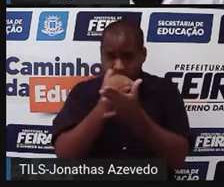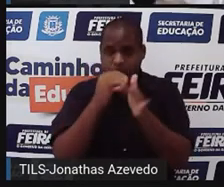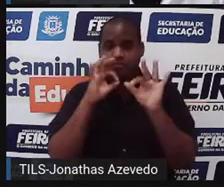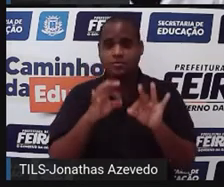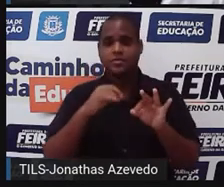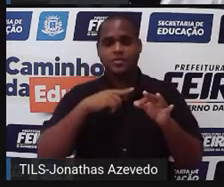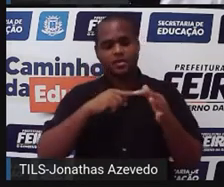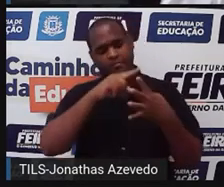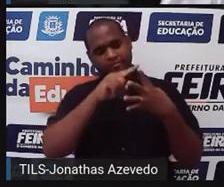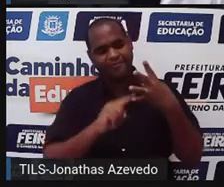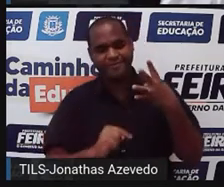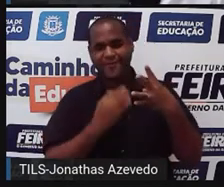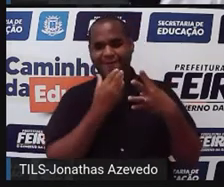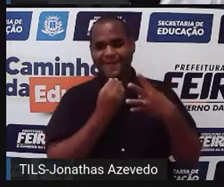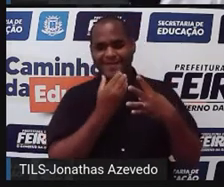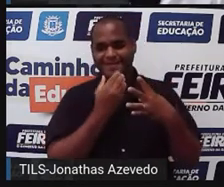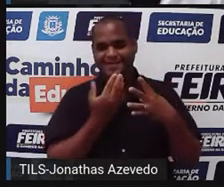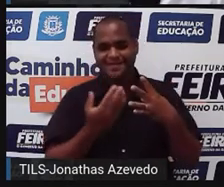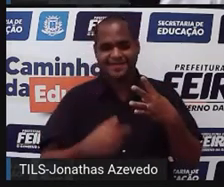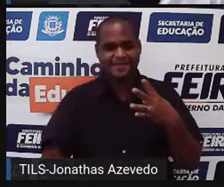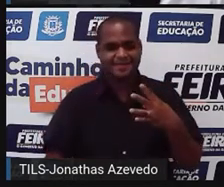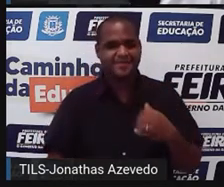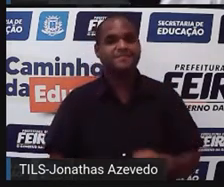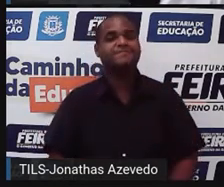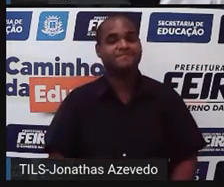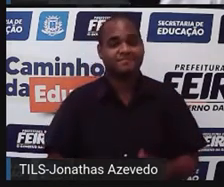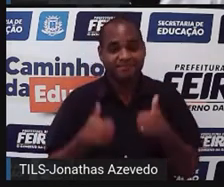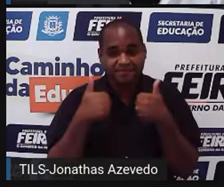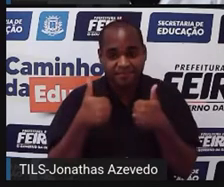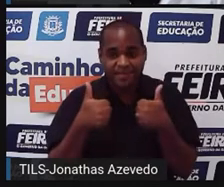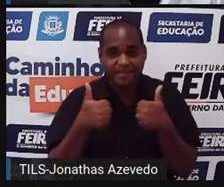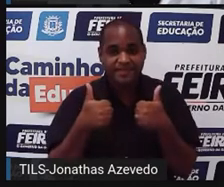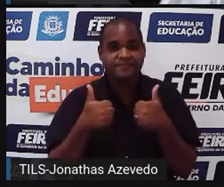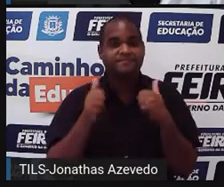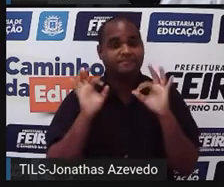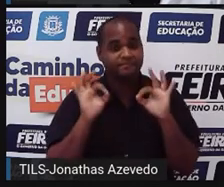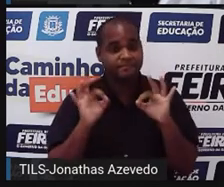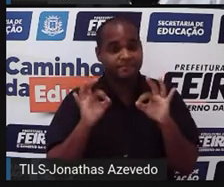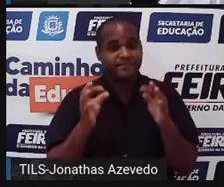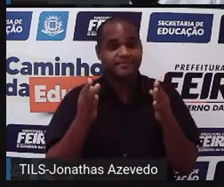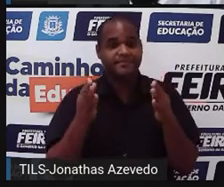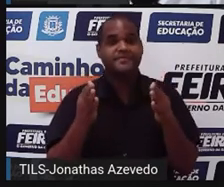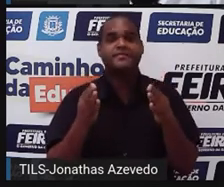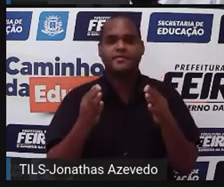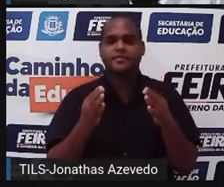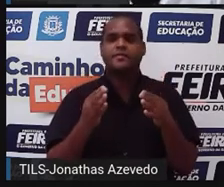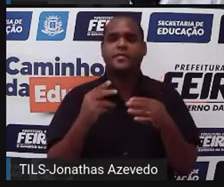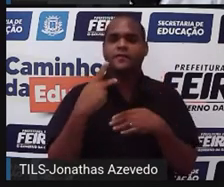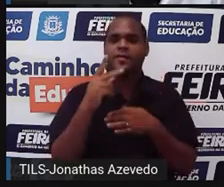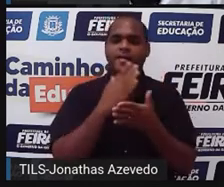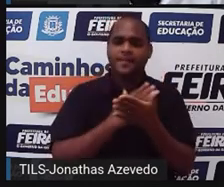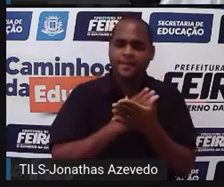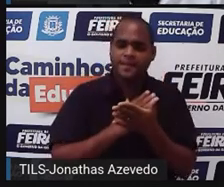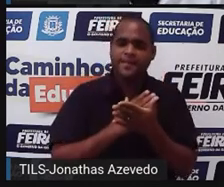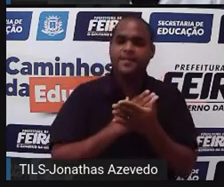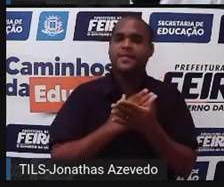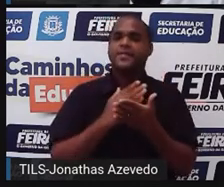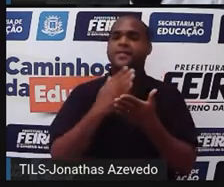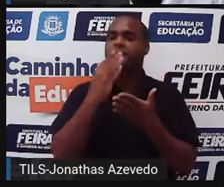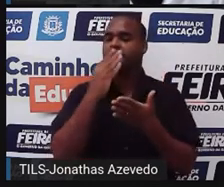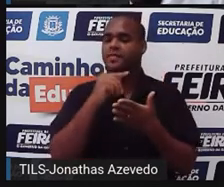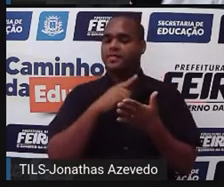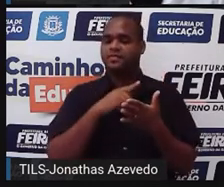método de polia. Tá bom? Beleza? Tranquilo? Então, pra começar, vamos